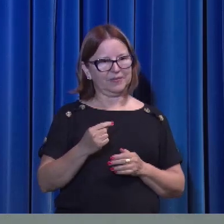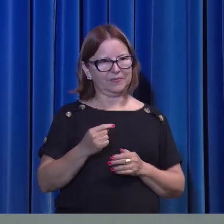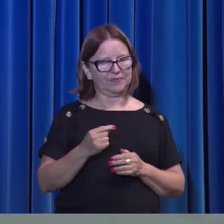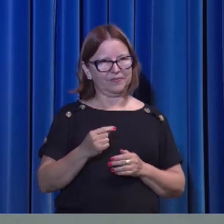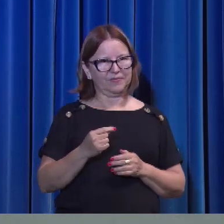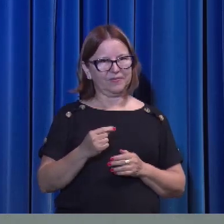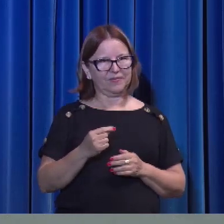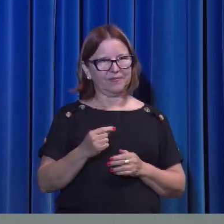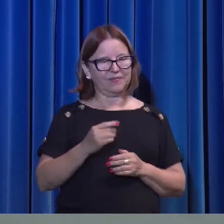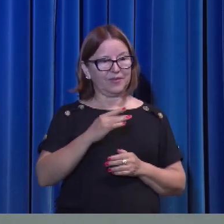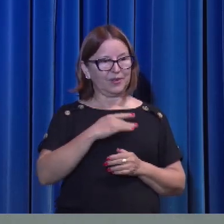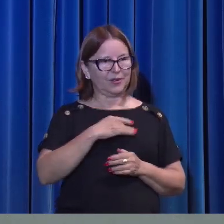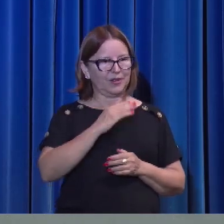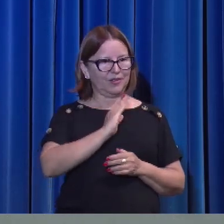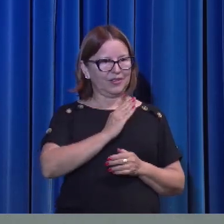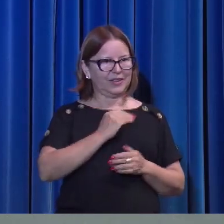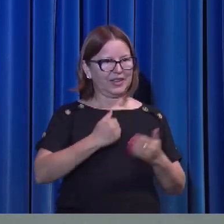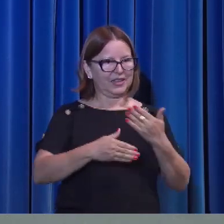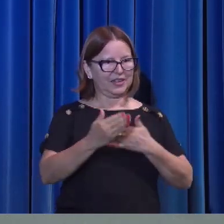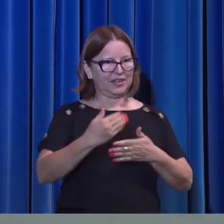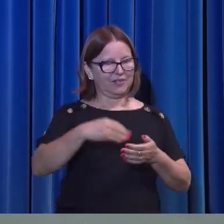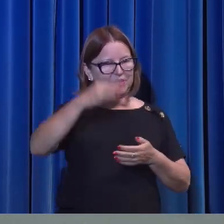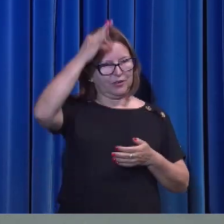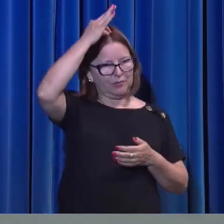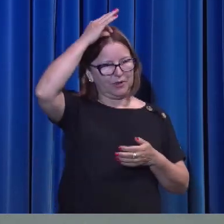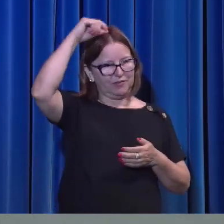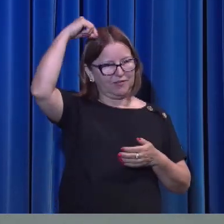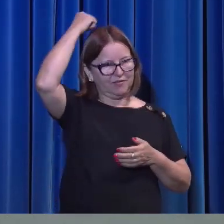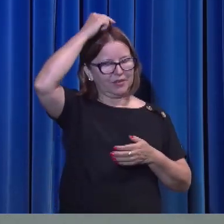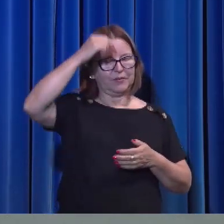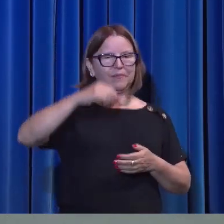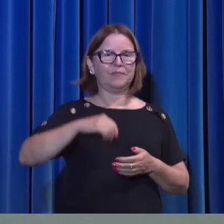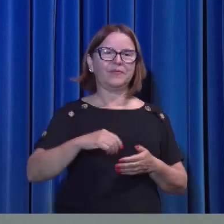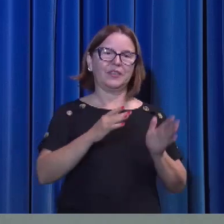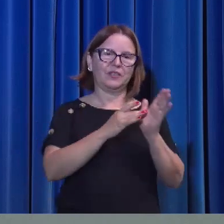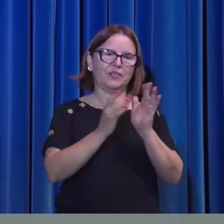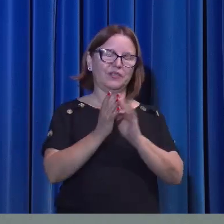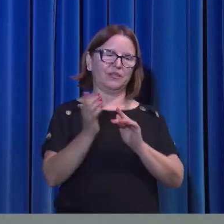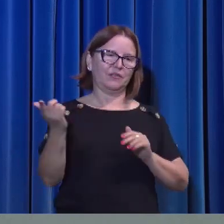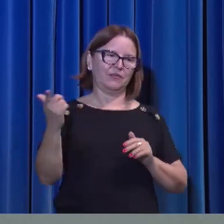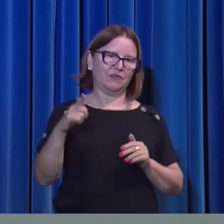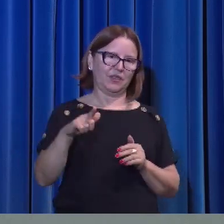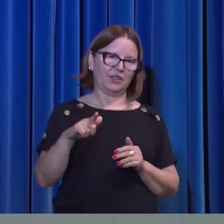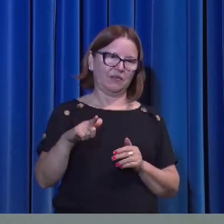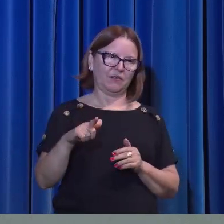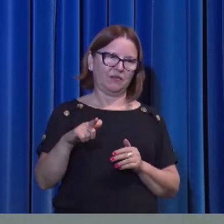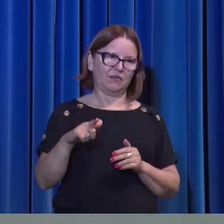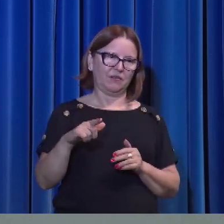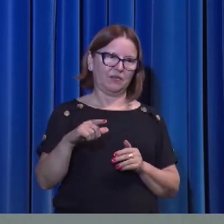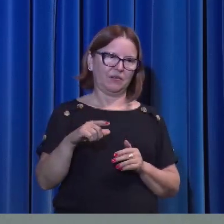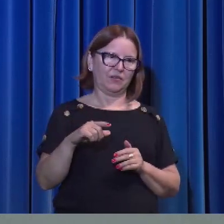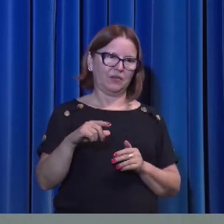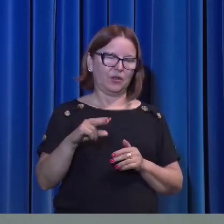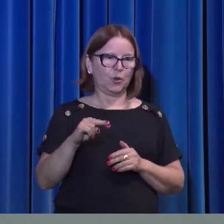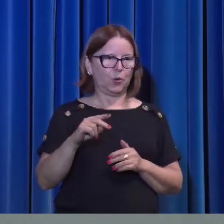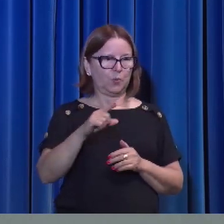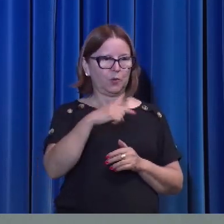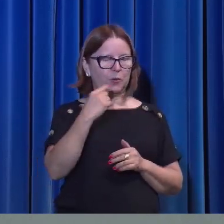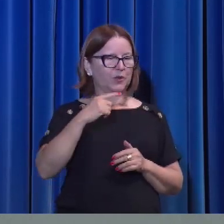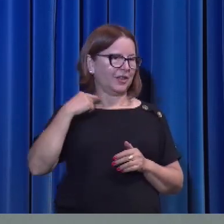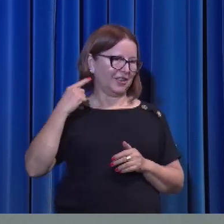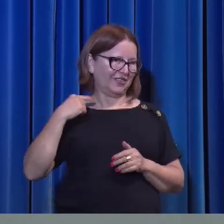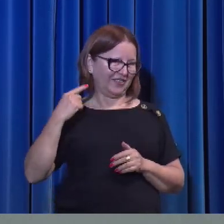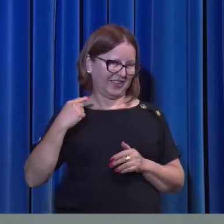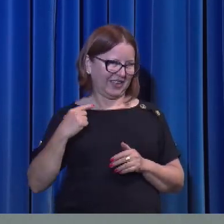concluir dizendo o seguinte, Jesus veio como nosso advogado, advogado dos